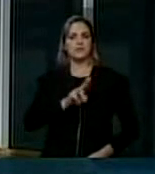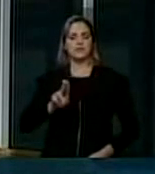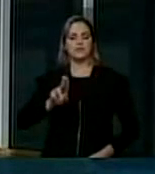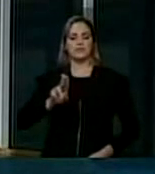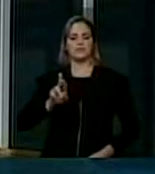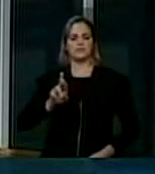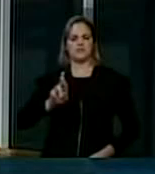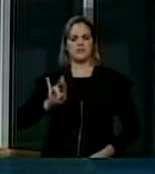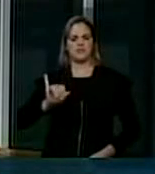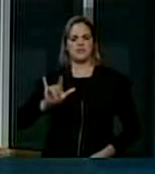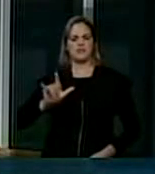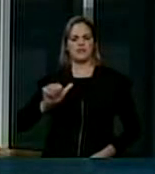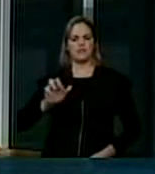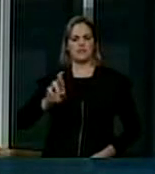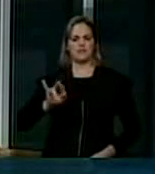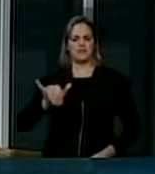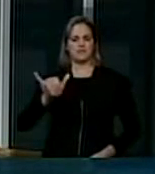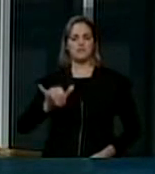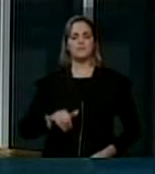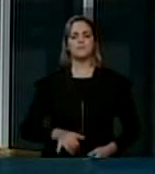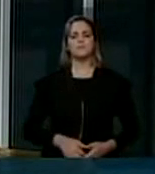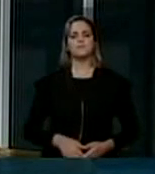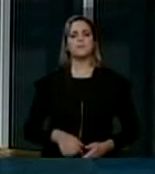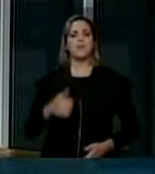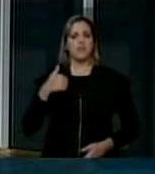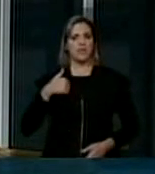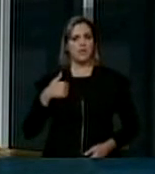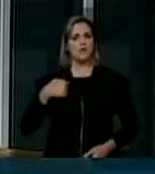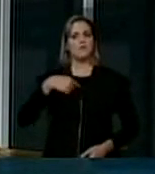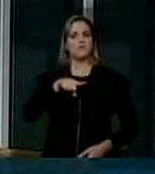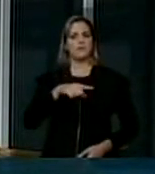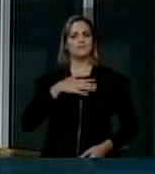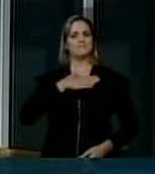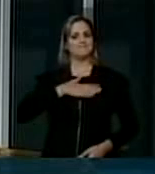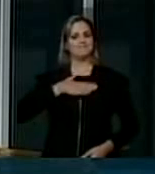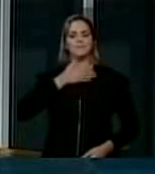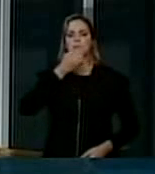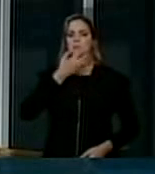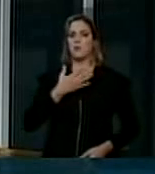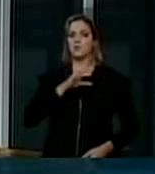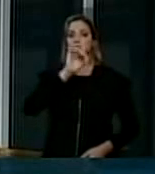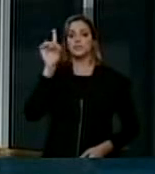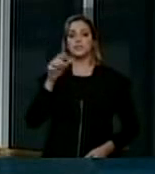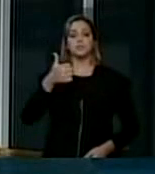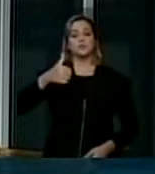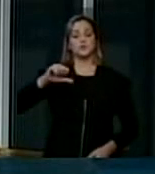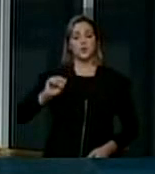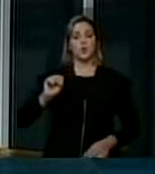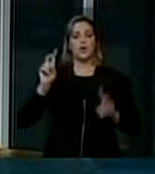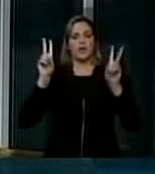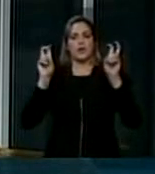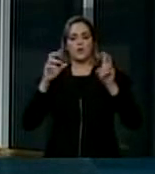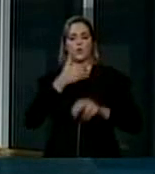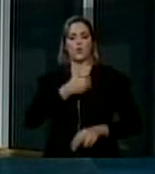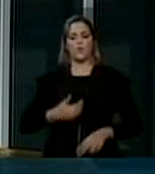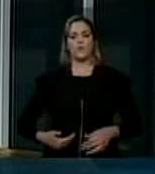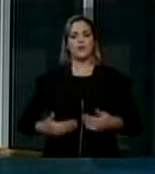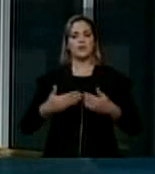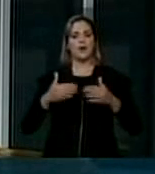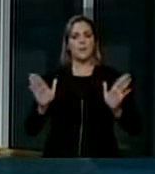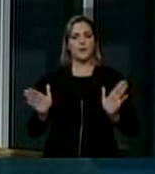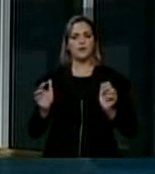satisfação de participar num painel, no dia 18, sobre governo aberto e legislativo,